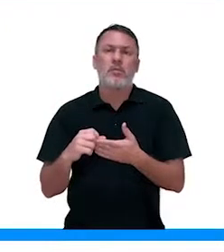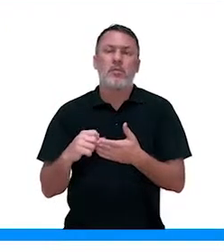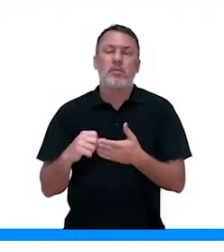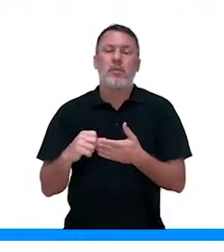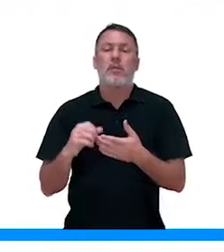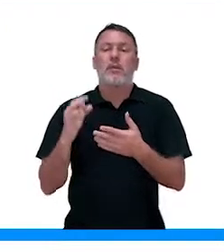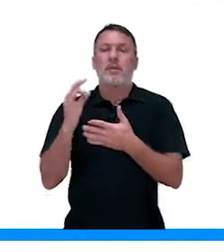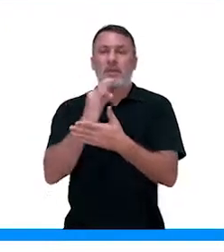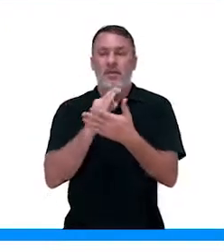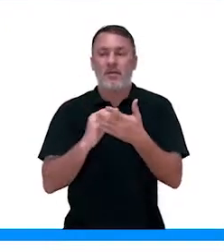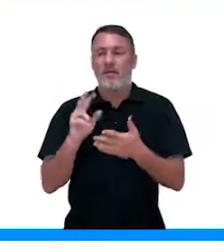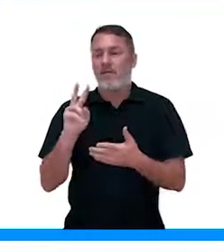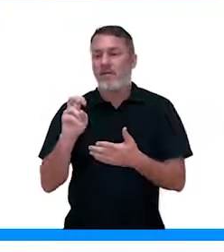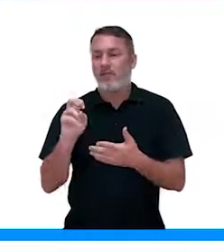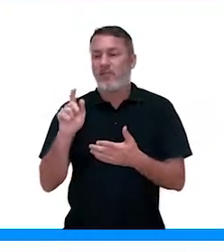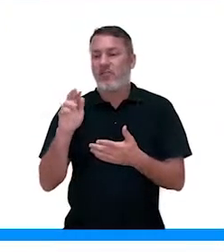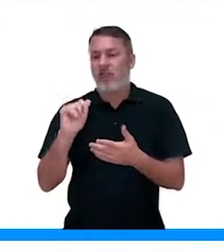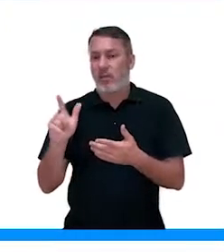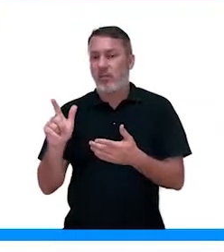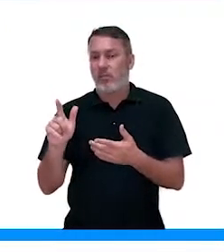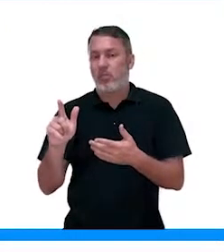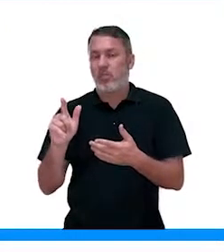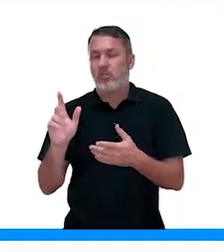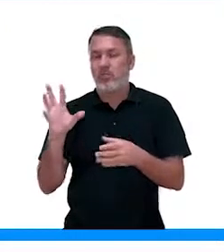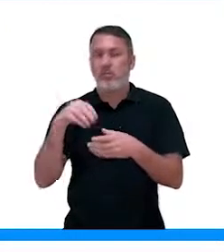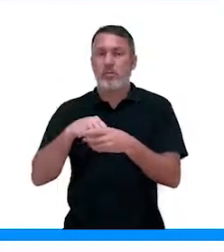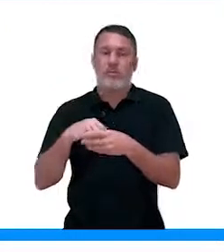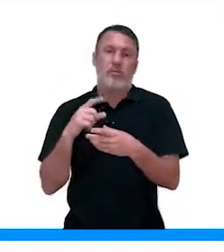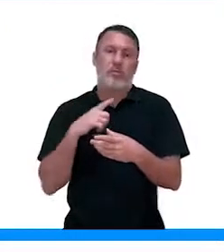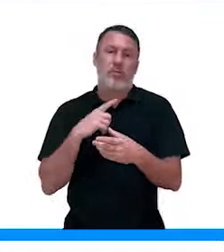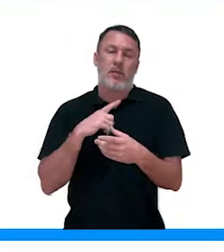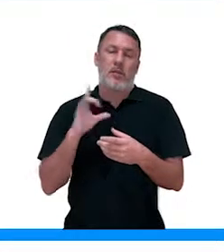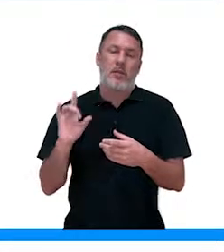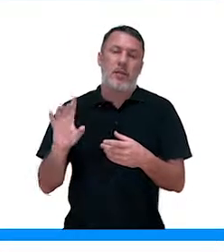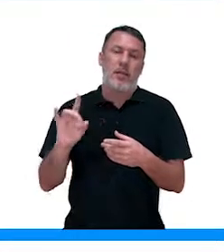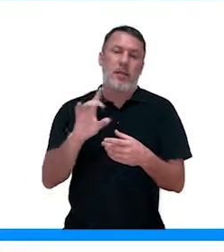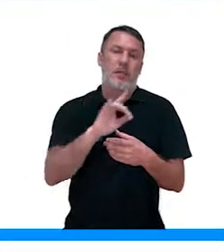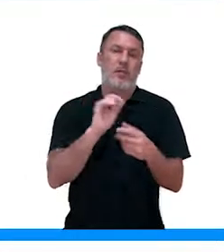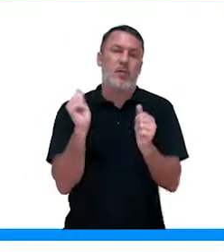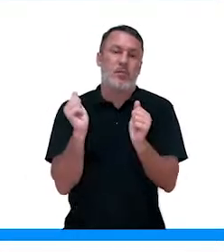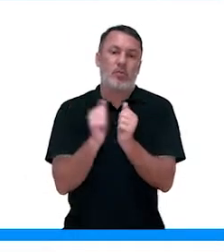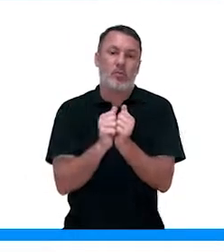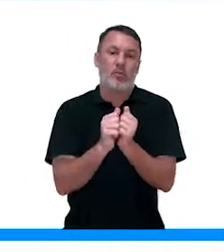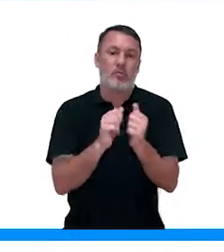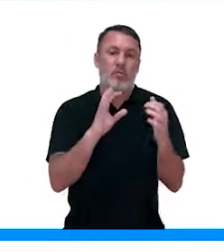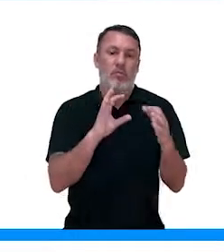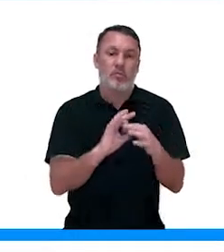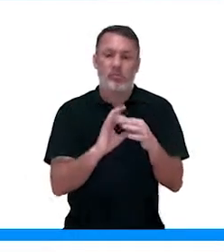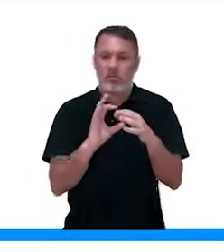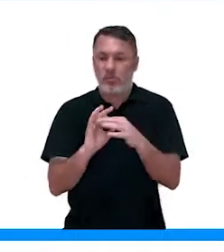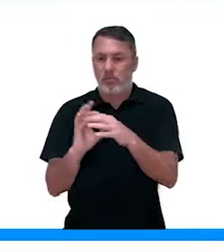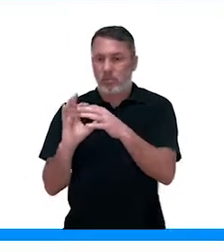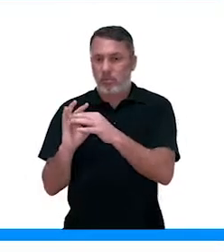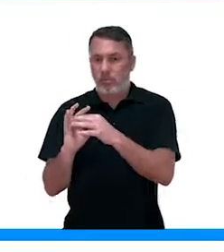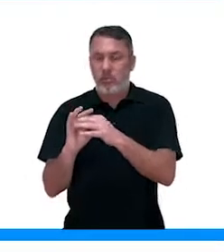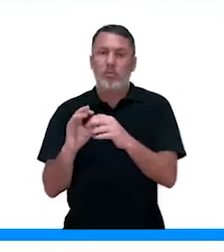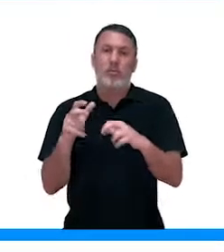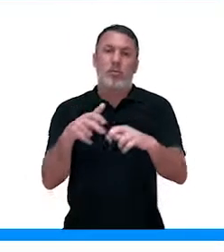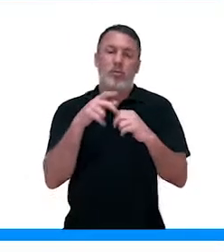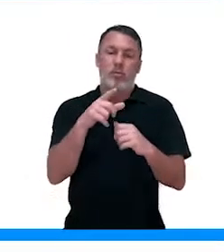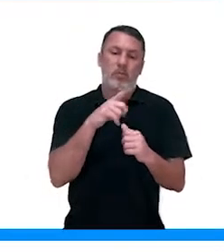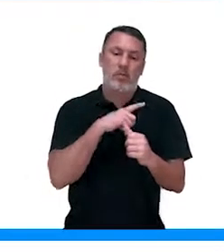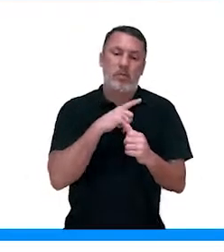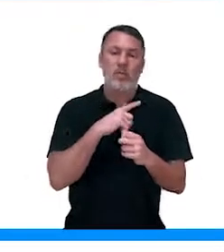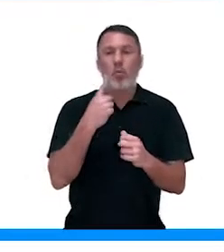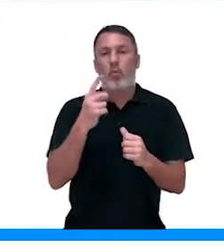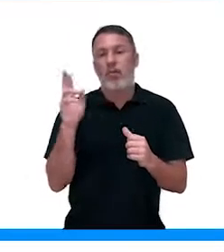As células vegetais, elas ficam conectadas umas às outras. Elas têm junções que permanecem conectadas. E umas